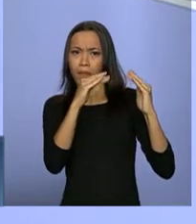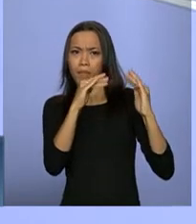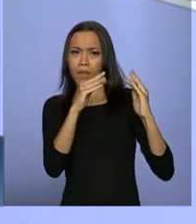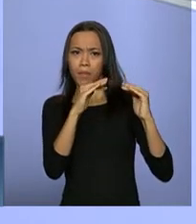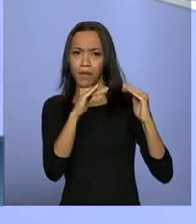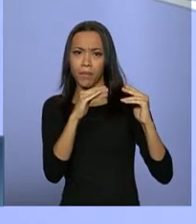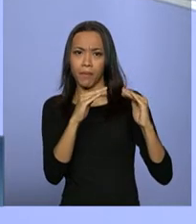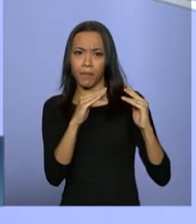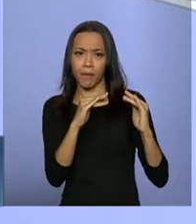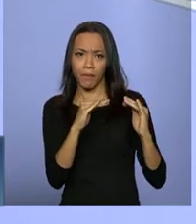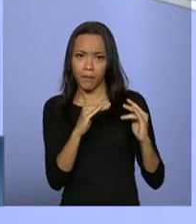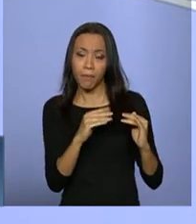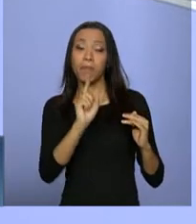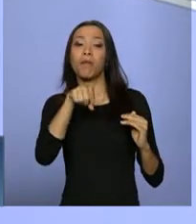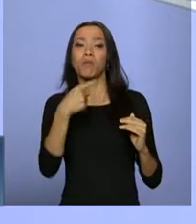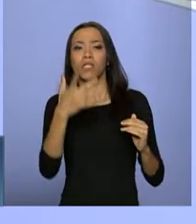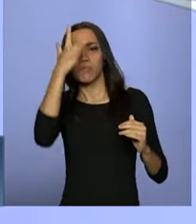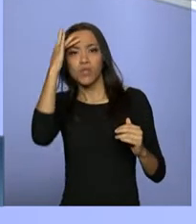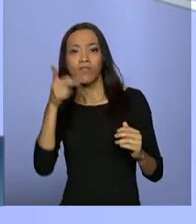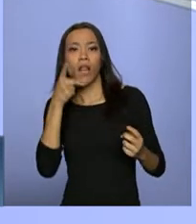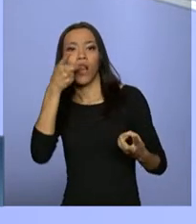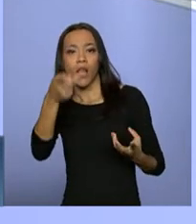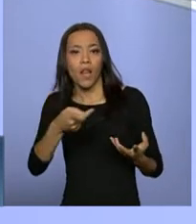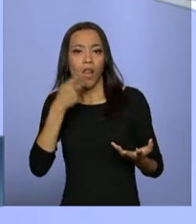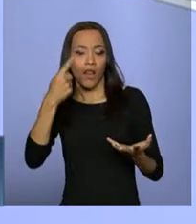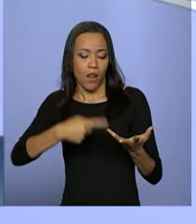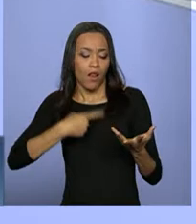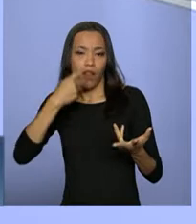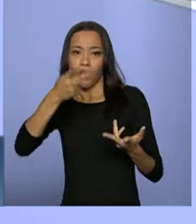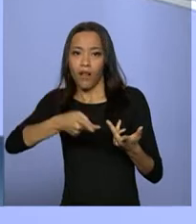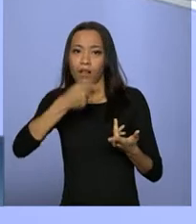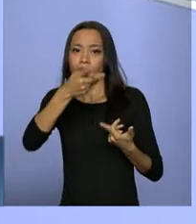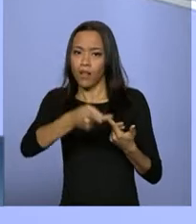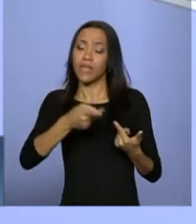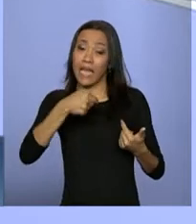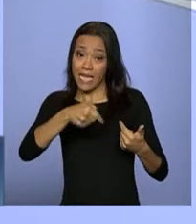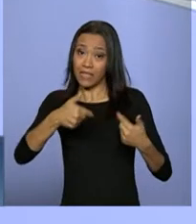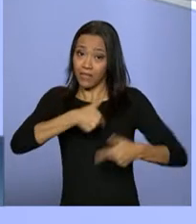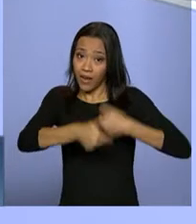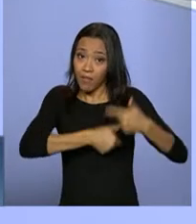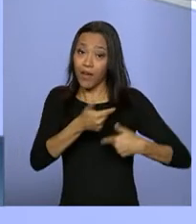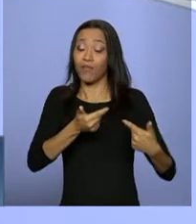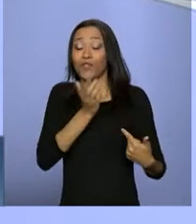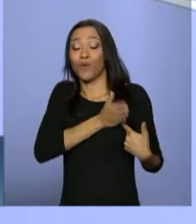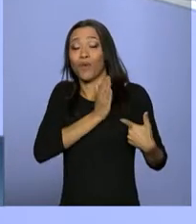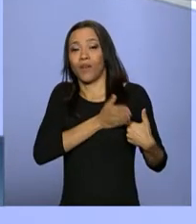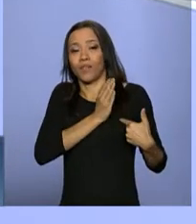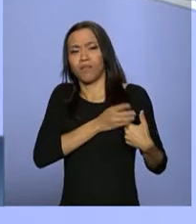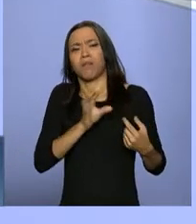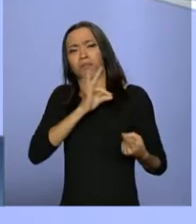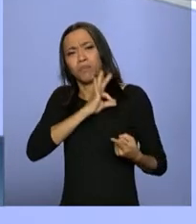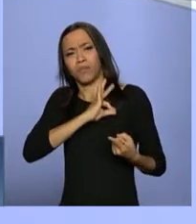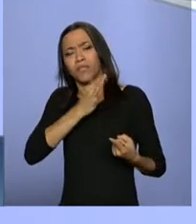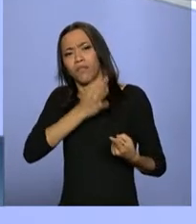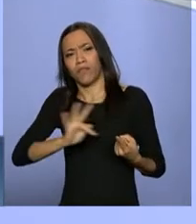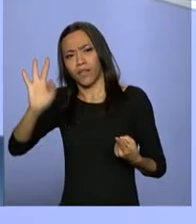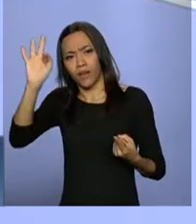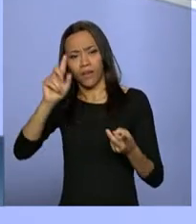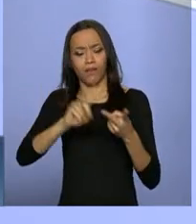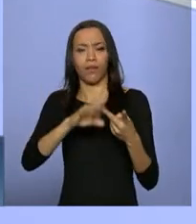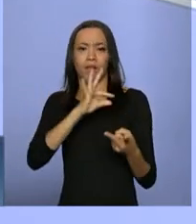adiante, que esse trabalho é feito com muita emoção, com muito coração. Agradecer a Polícia Federal, Polícia Rodoviária Federal,